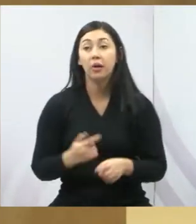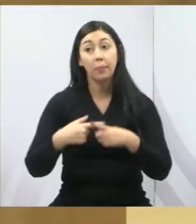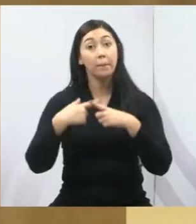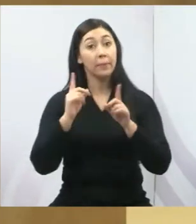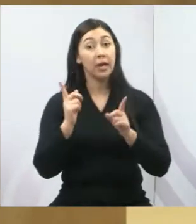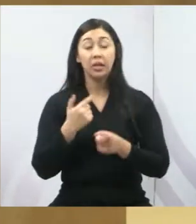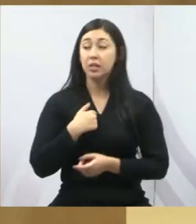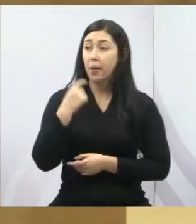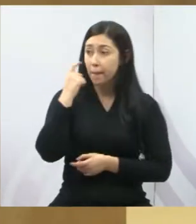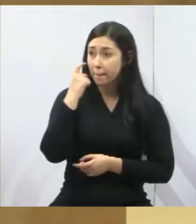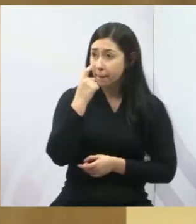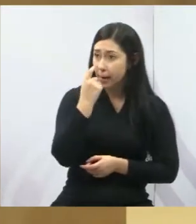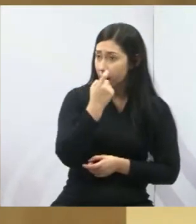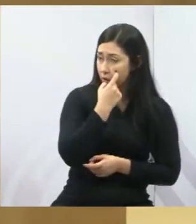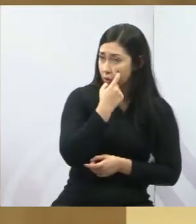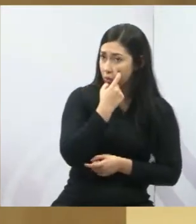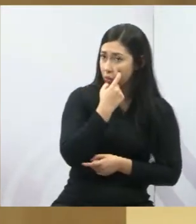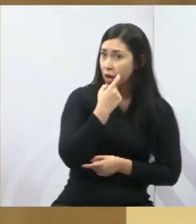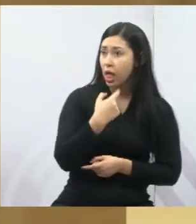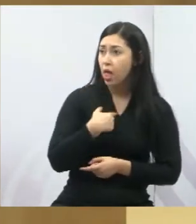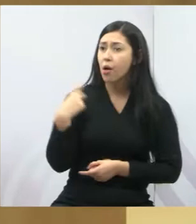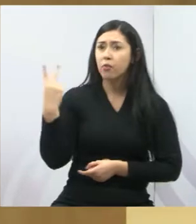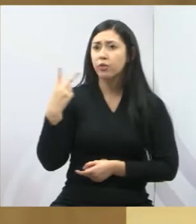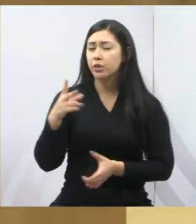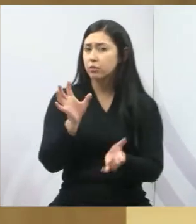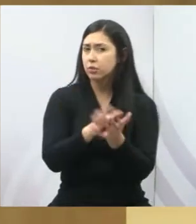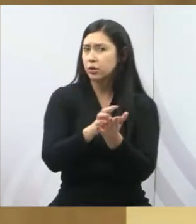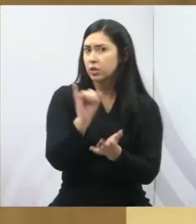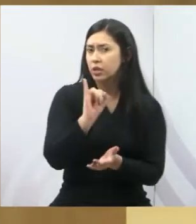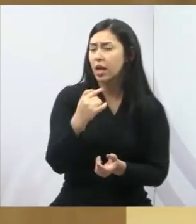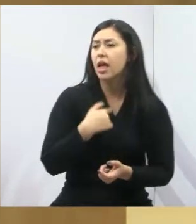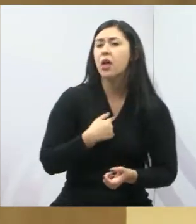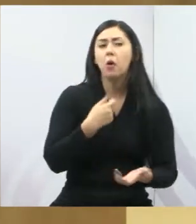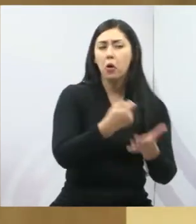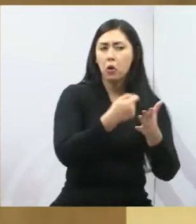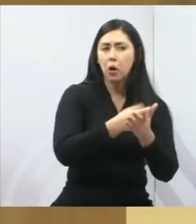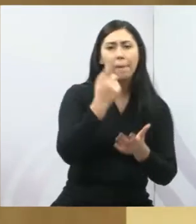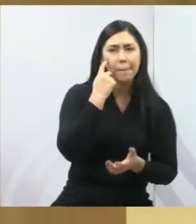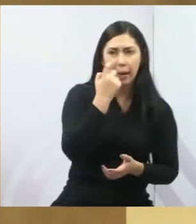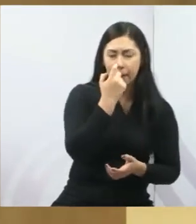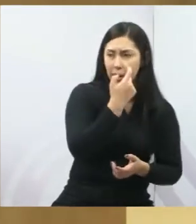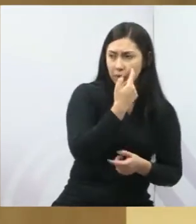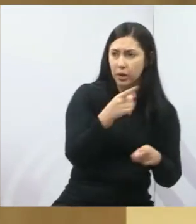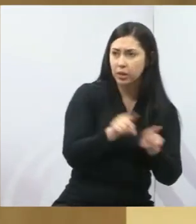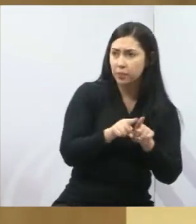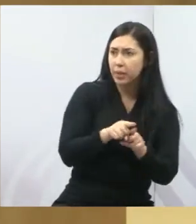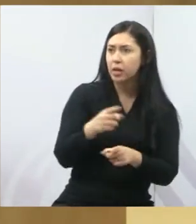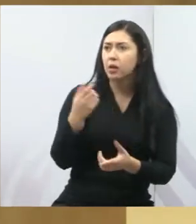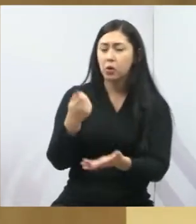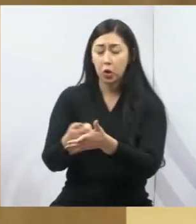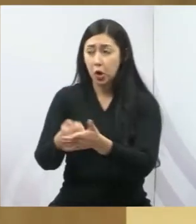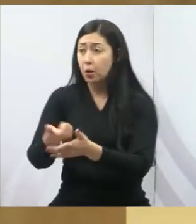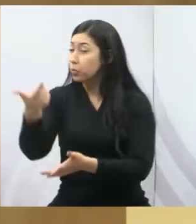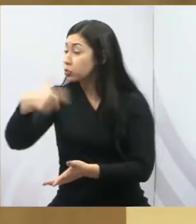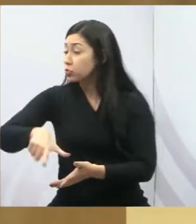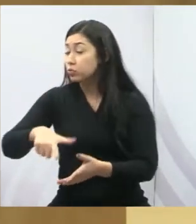que eu sou vereador da cidade. Assim que eu me cobro de outras regiões, eu vou continuar cobrando do Meia Lua.